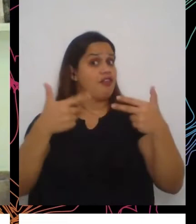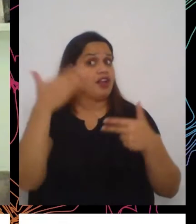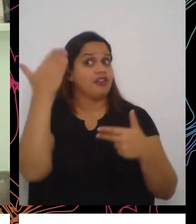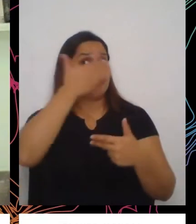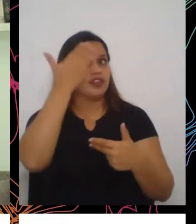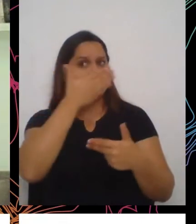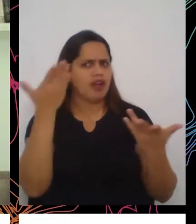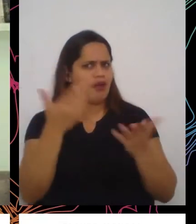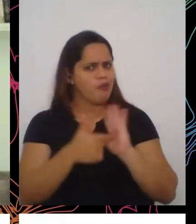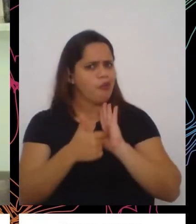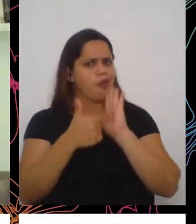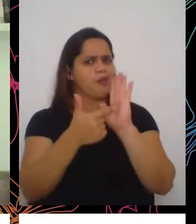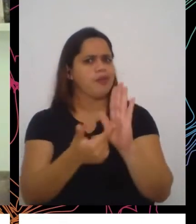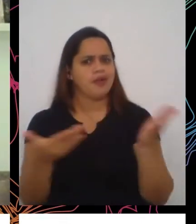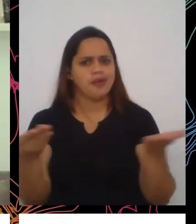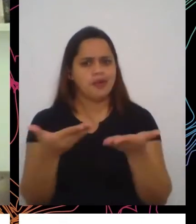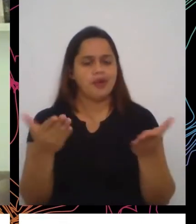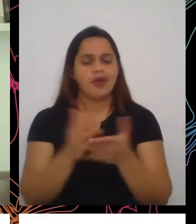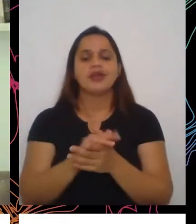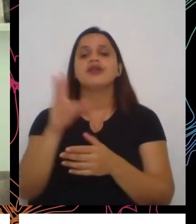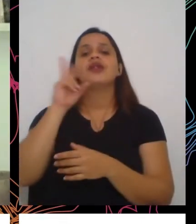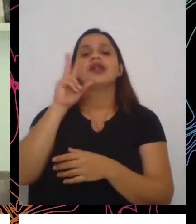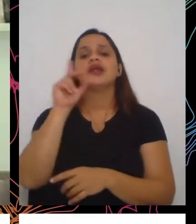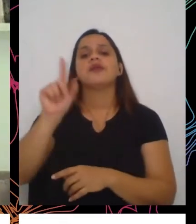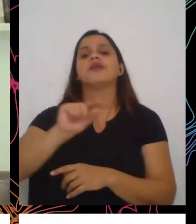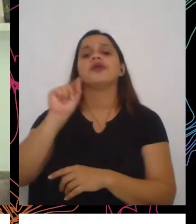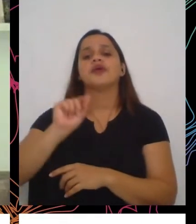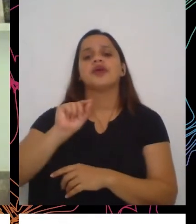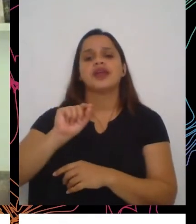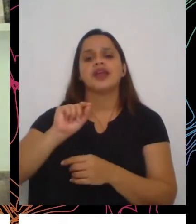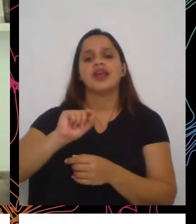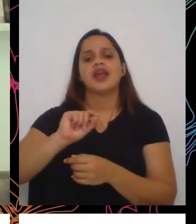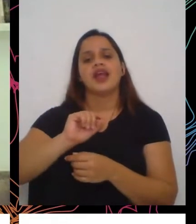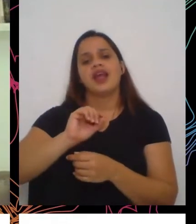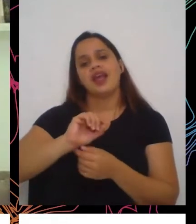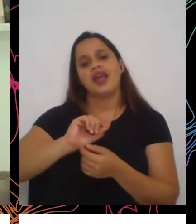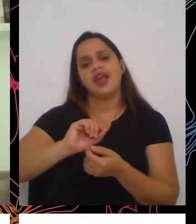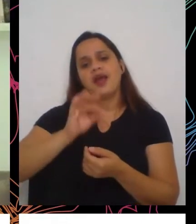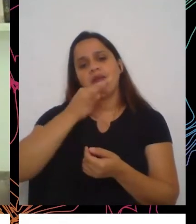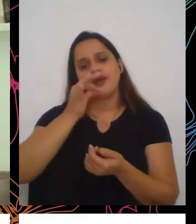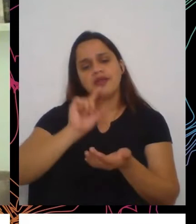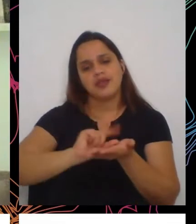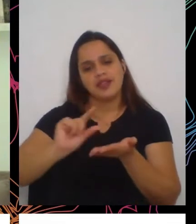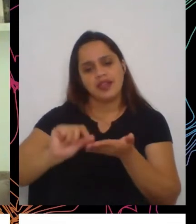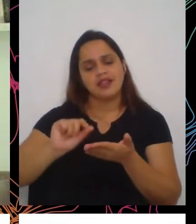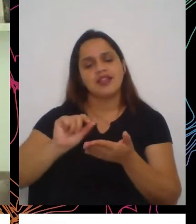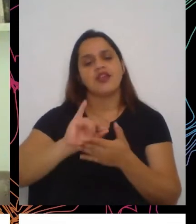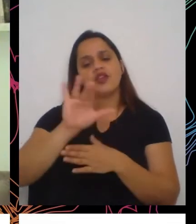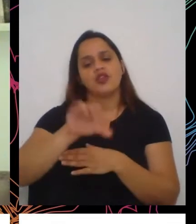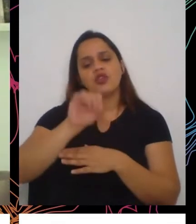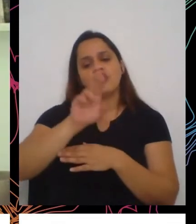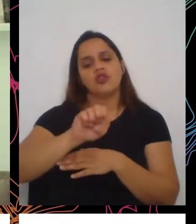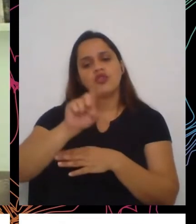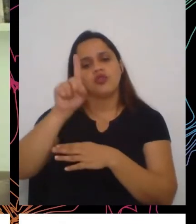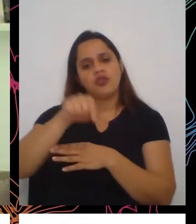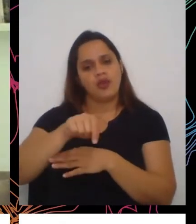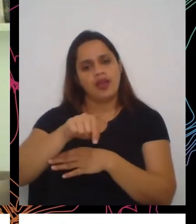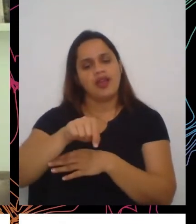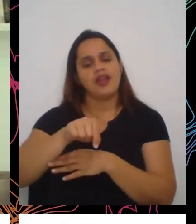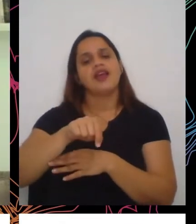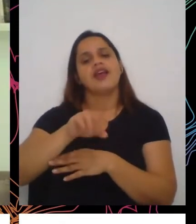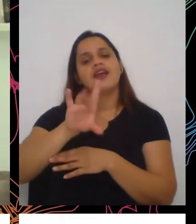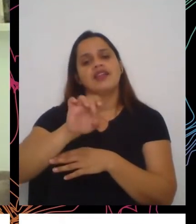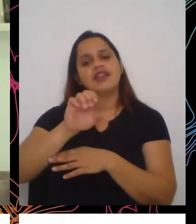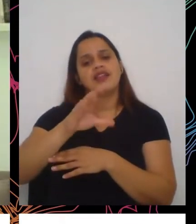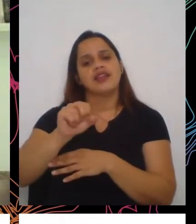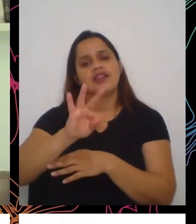né, isso me lembrou bastante uma citação do Josué de Castro, que ele dizia que no século XX, ali na época que